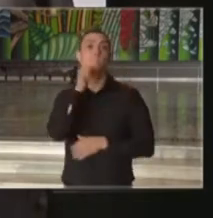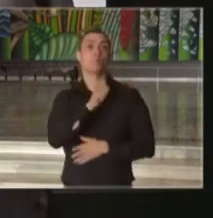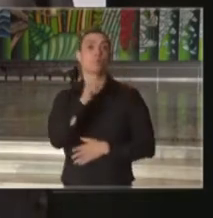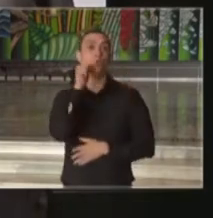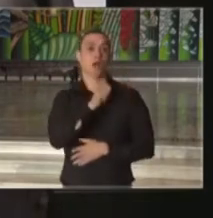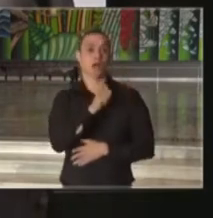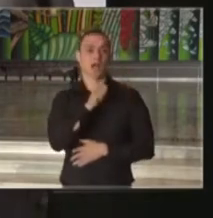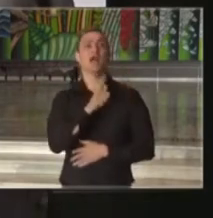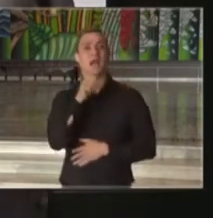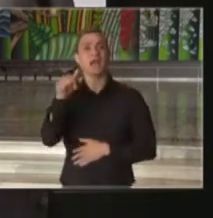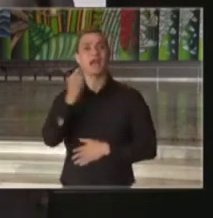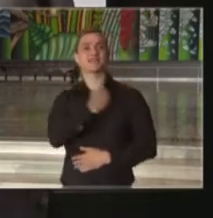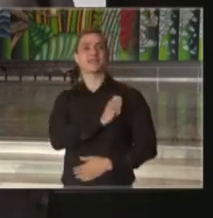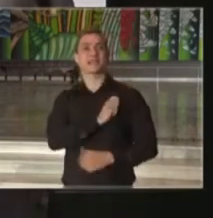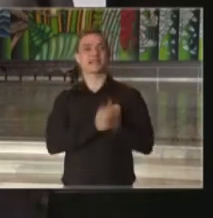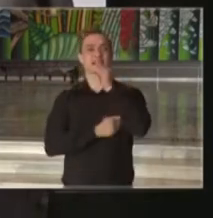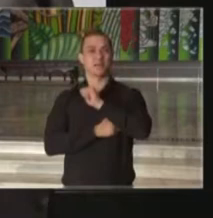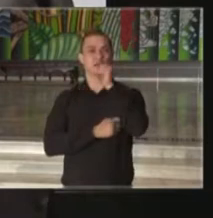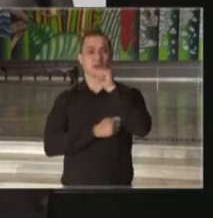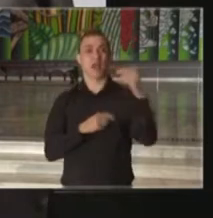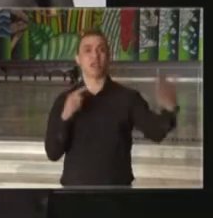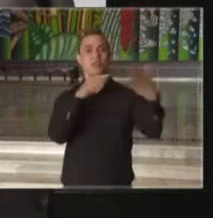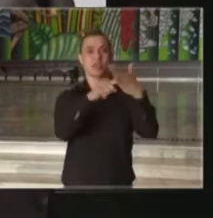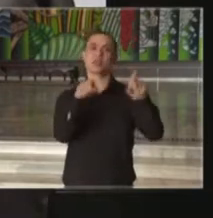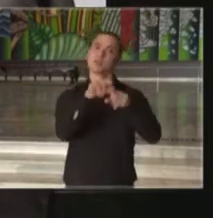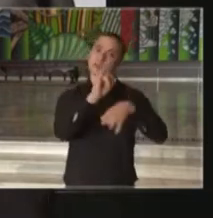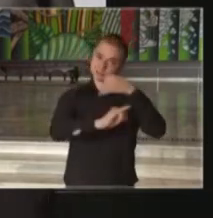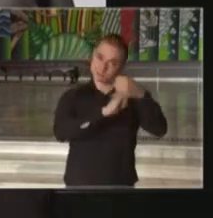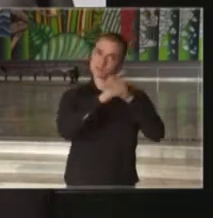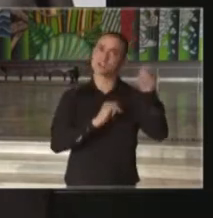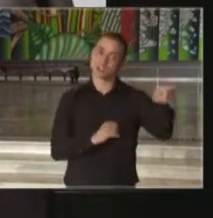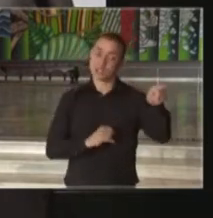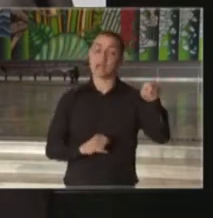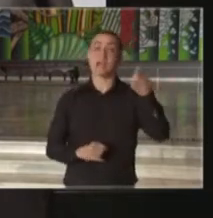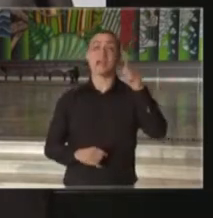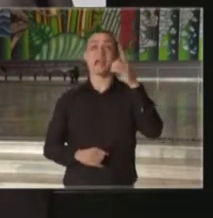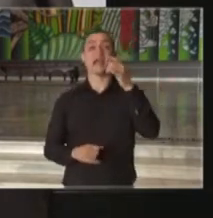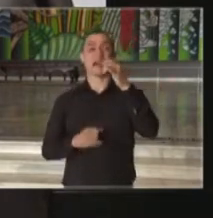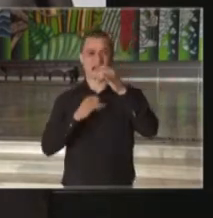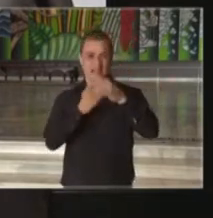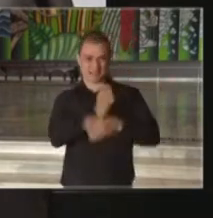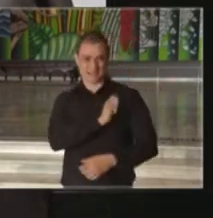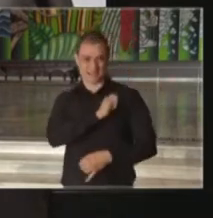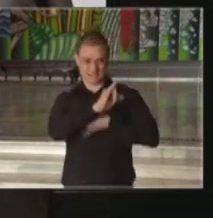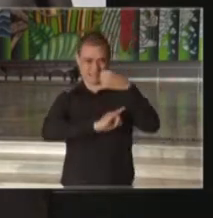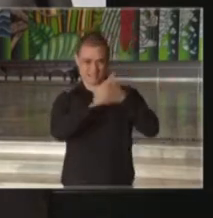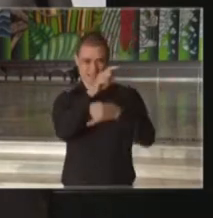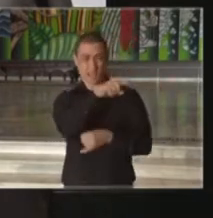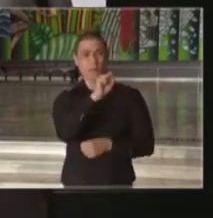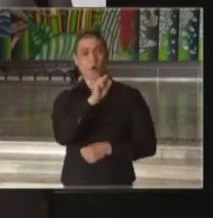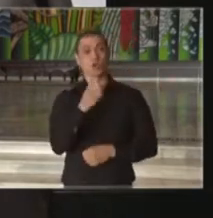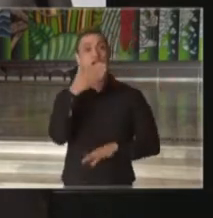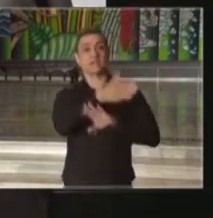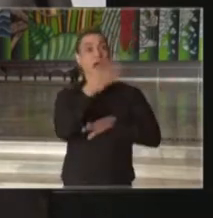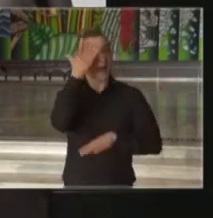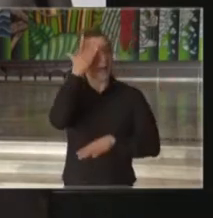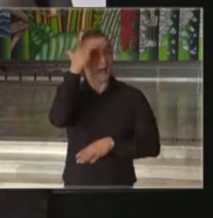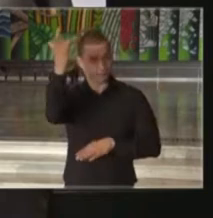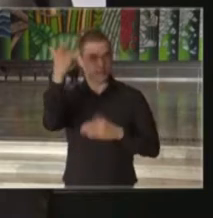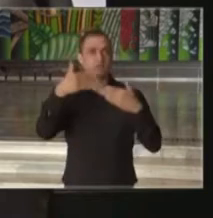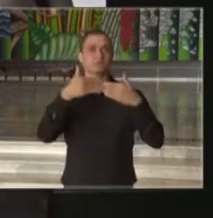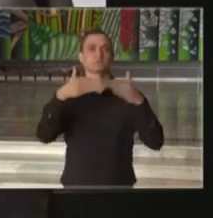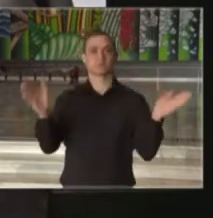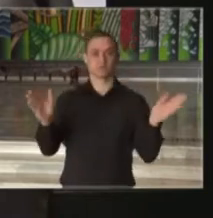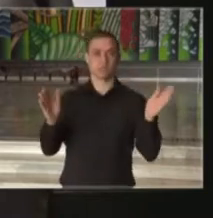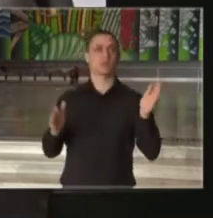através das delegacias da mulher. A delegacia eletrônica pode ser acessada a partir de amanhã, de